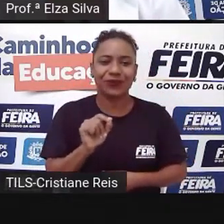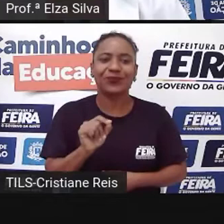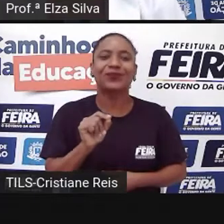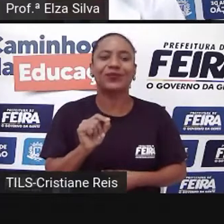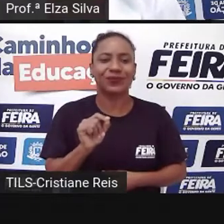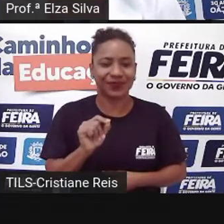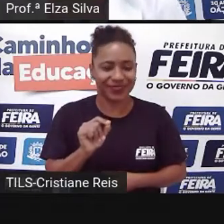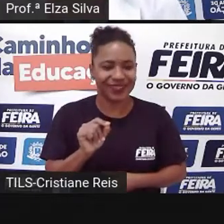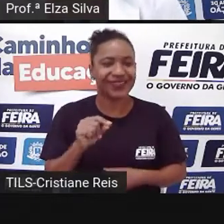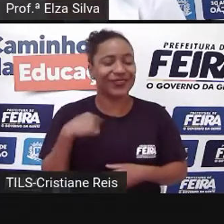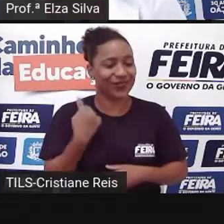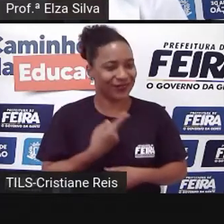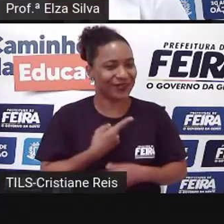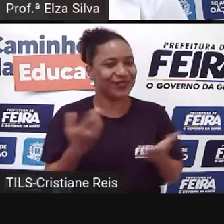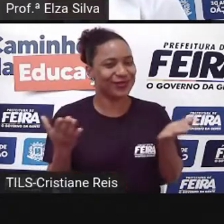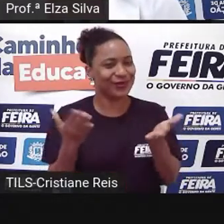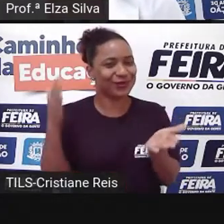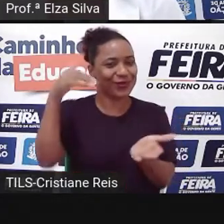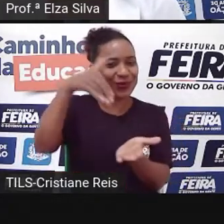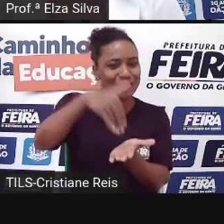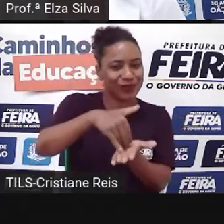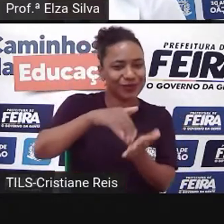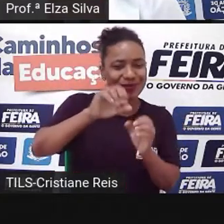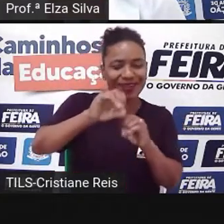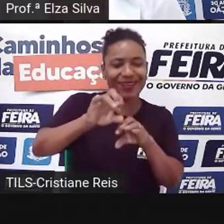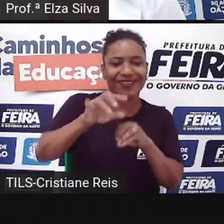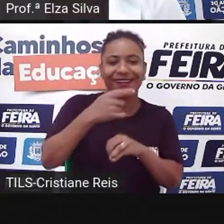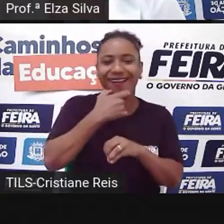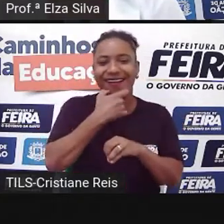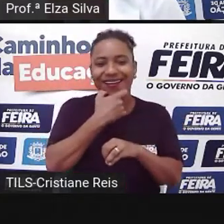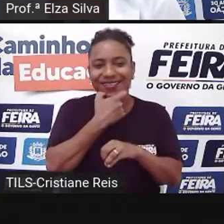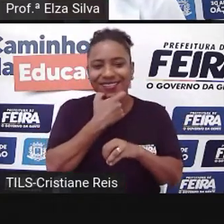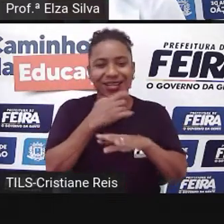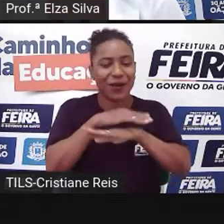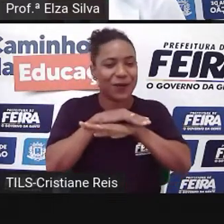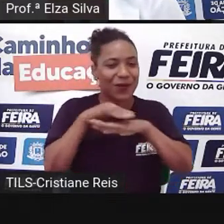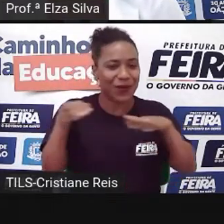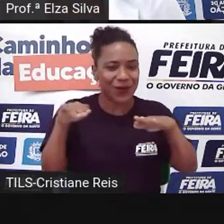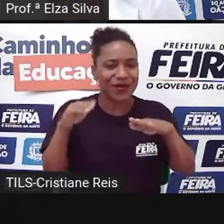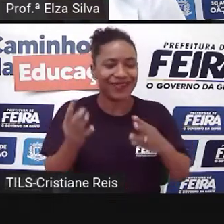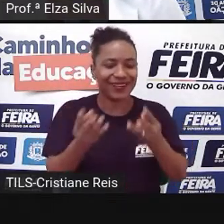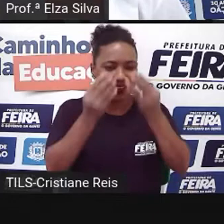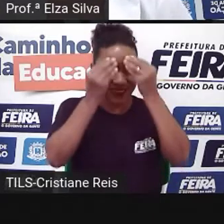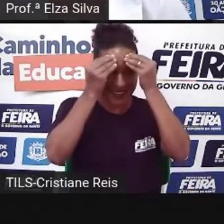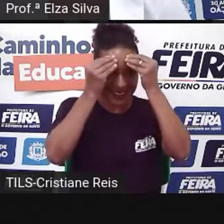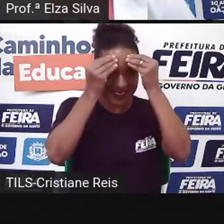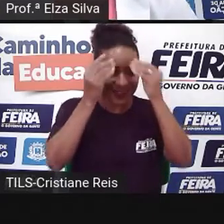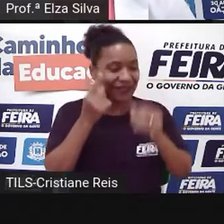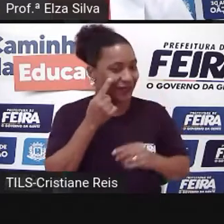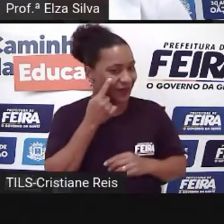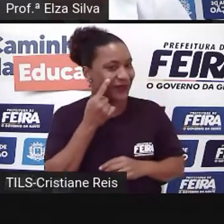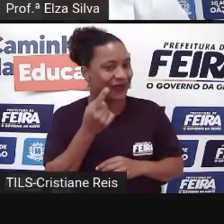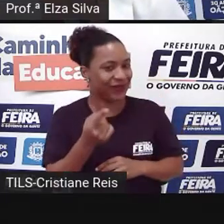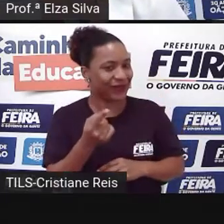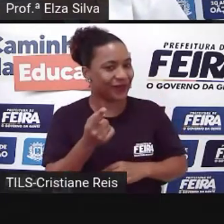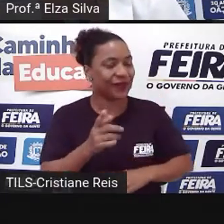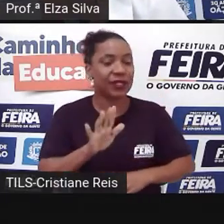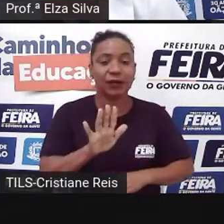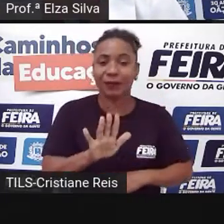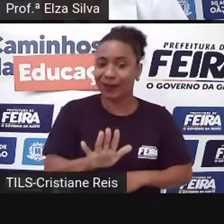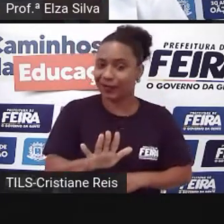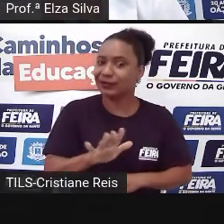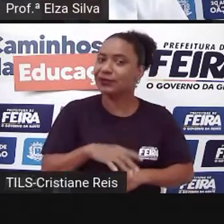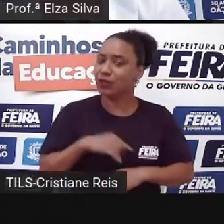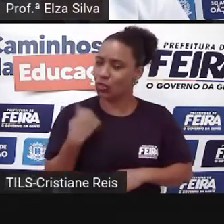com o despedida de nossas aulas de inglês do ano 2021. Let's go. É claro que a gente pode também